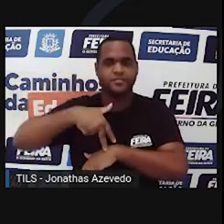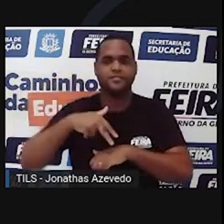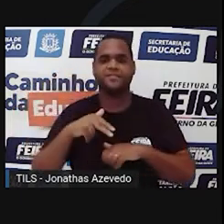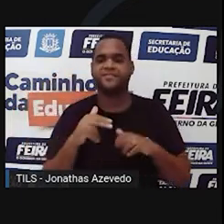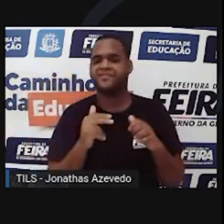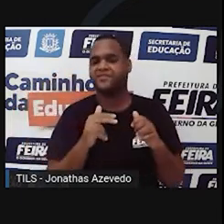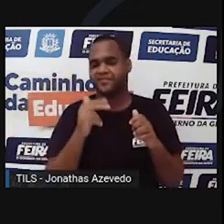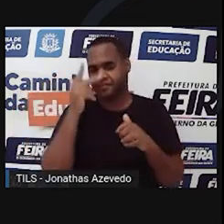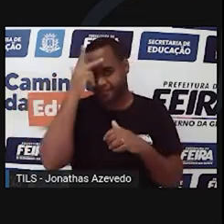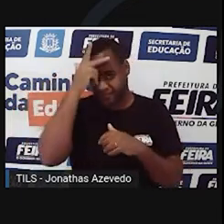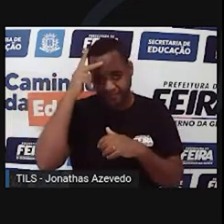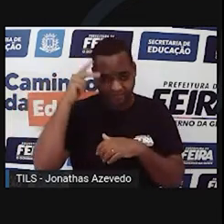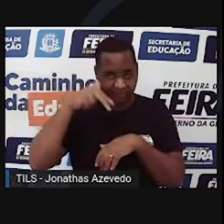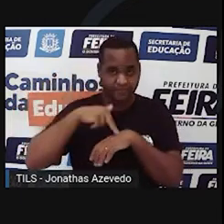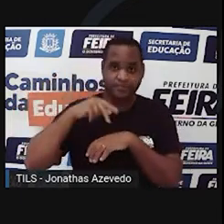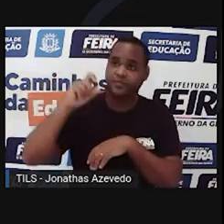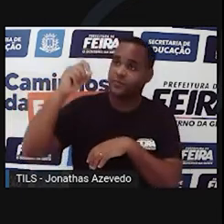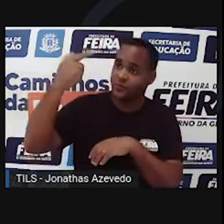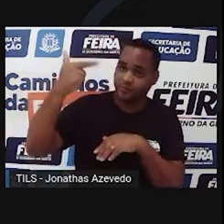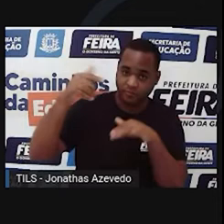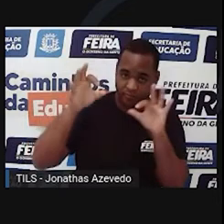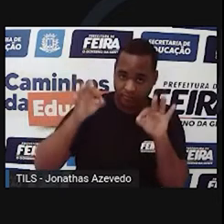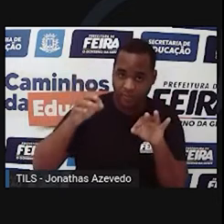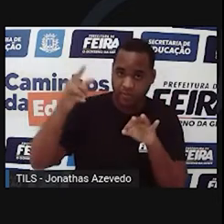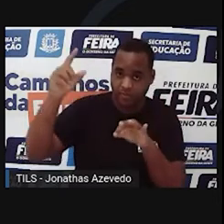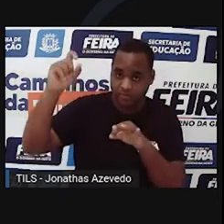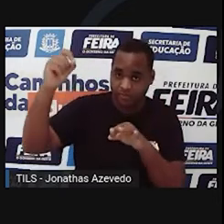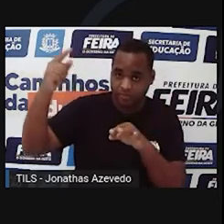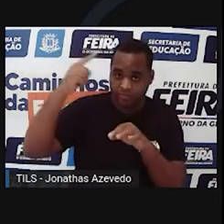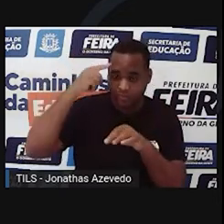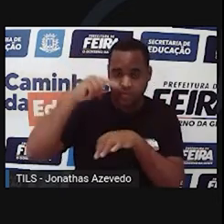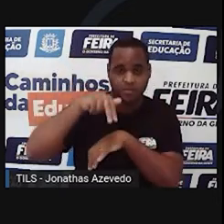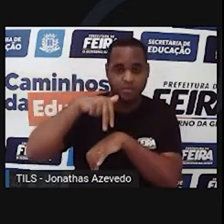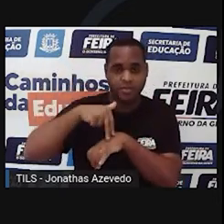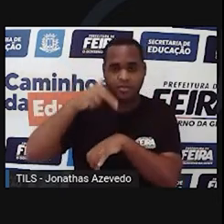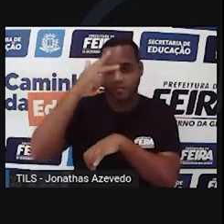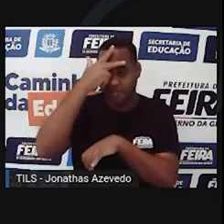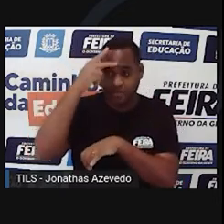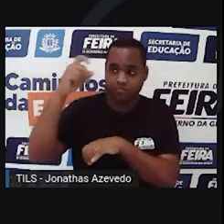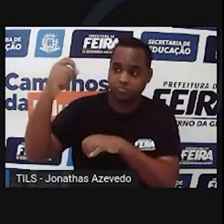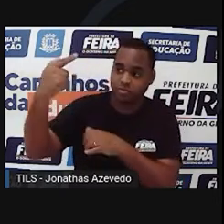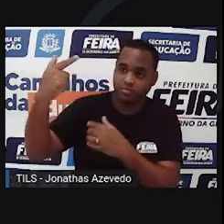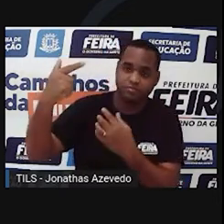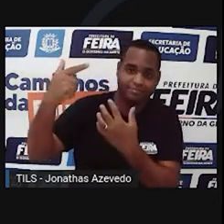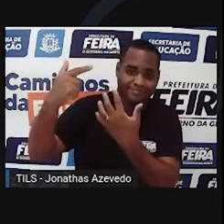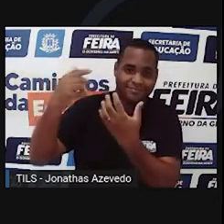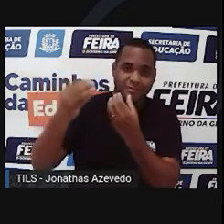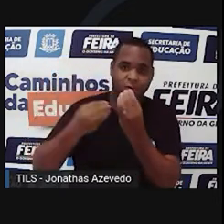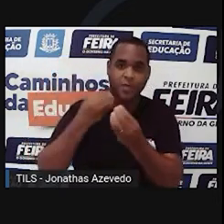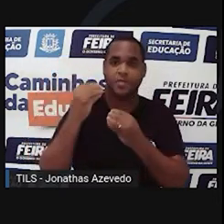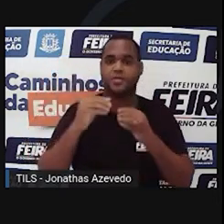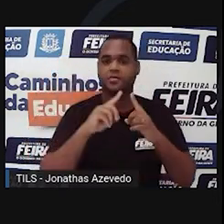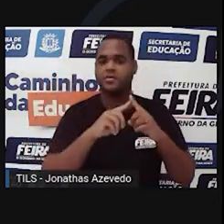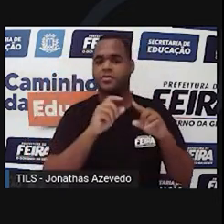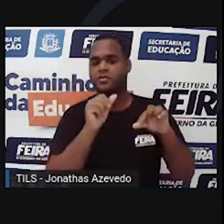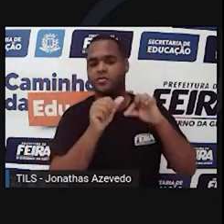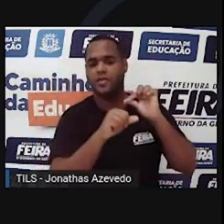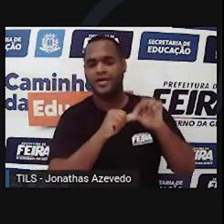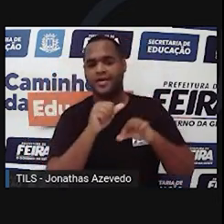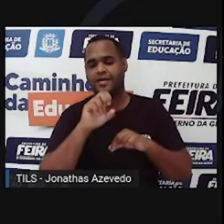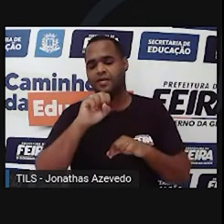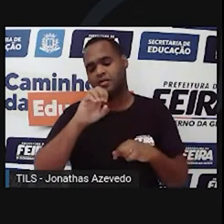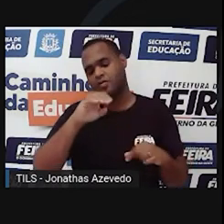você que nós temos a luz do Sol, certo? E que essa pessoa vai bloquear a luz do Sol e formar uma região chamada